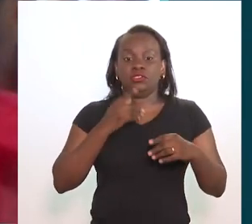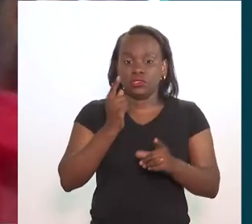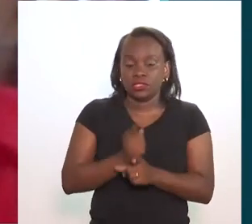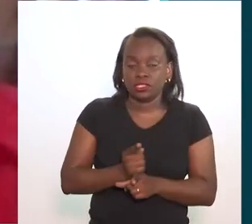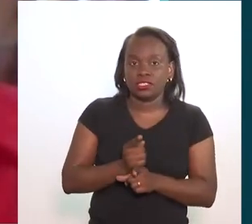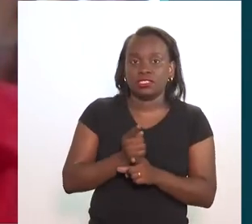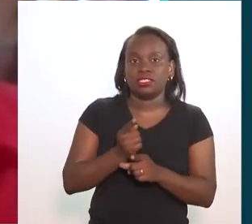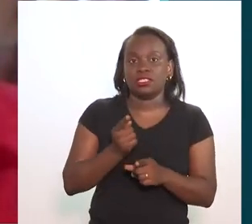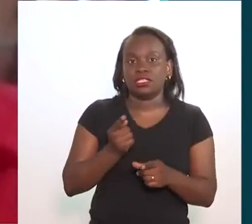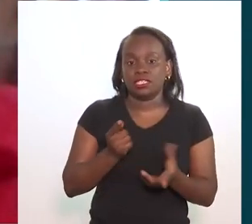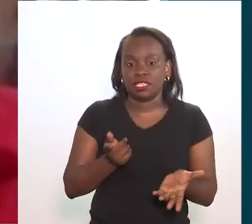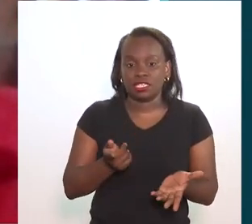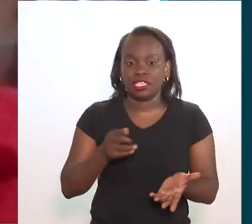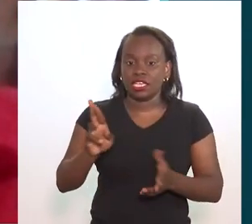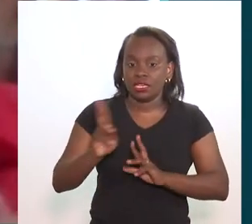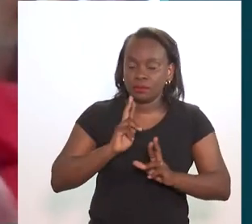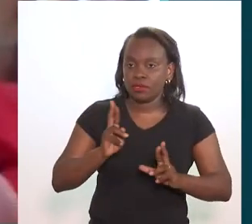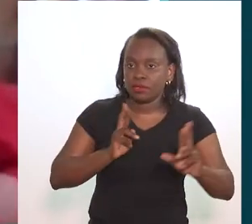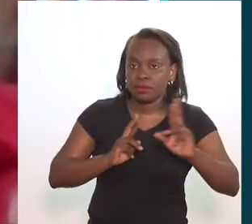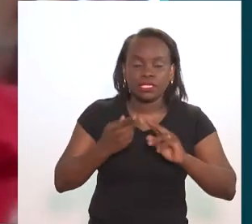encontrei um caminho para mim,